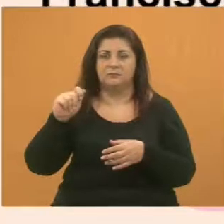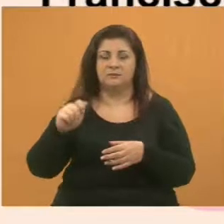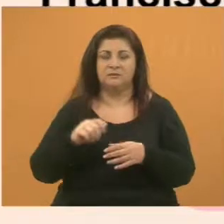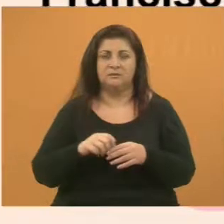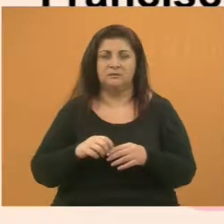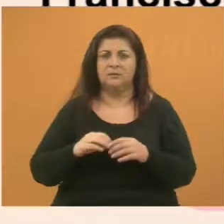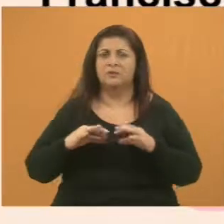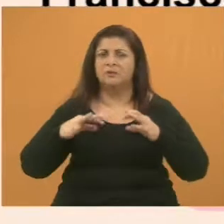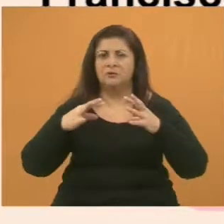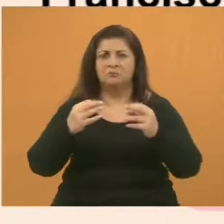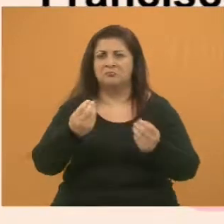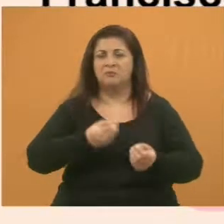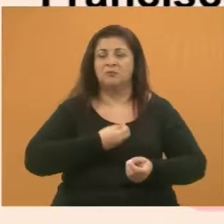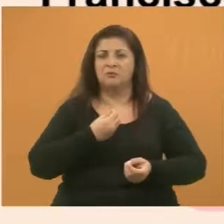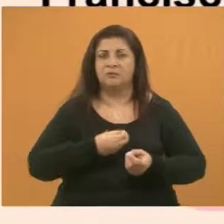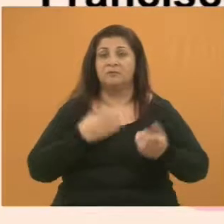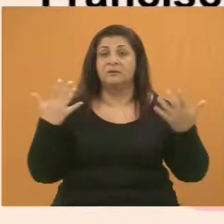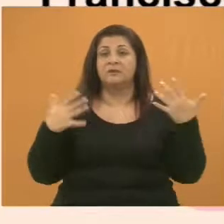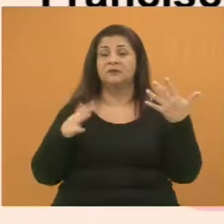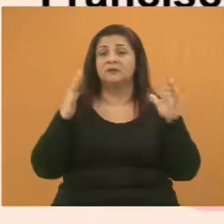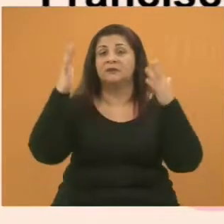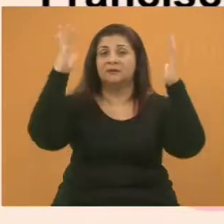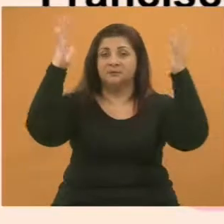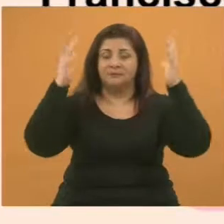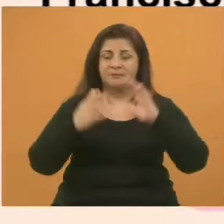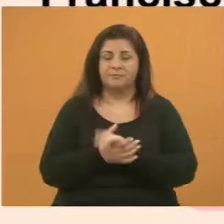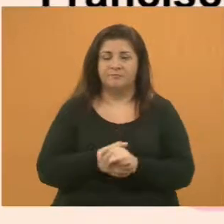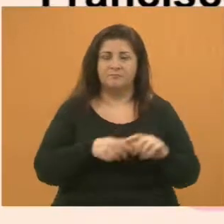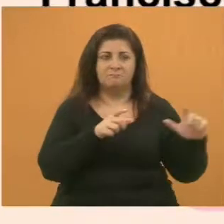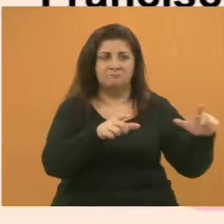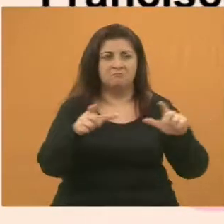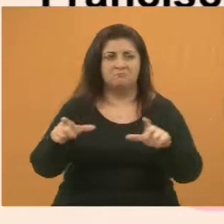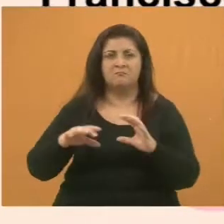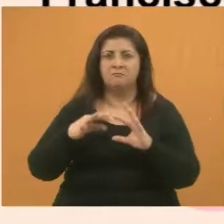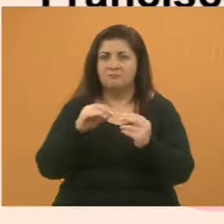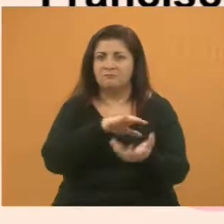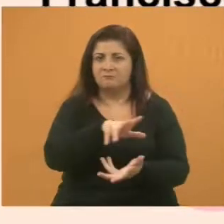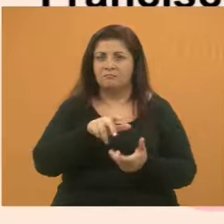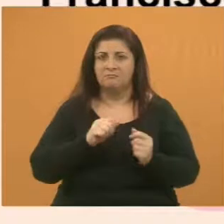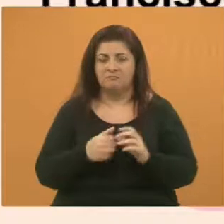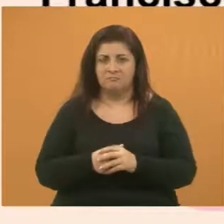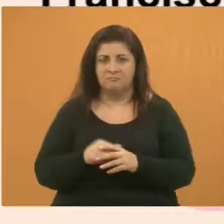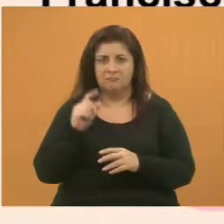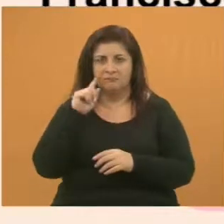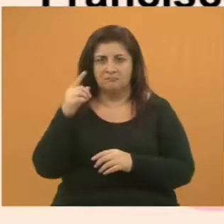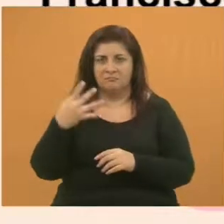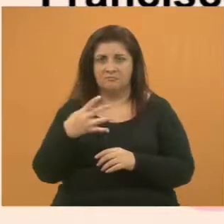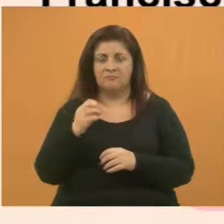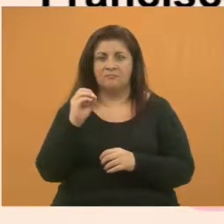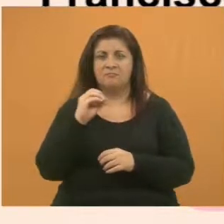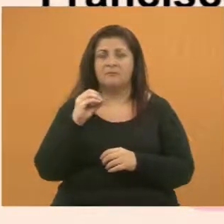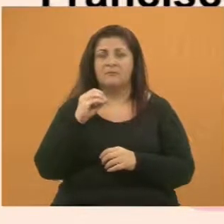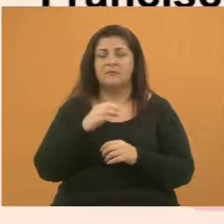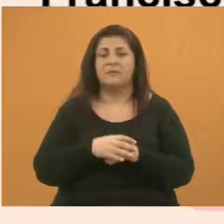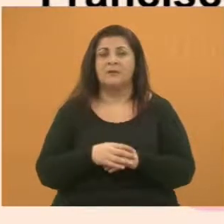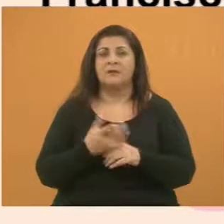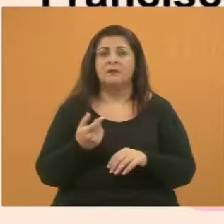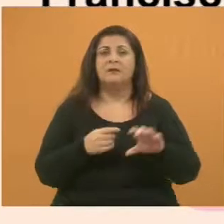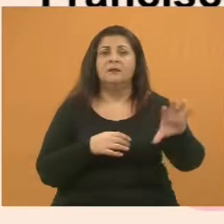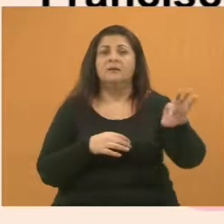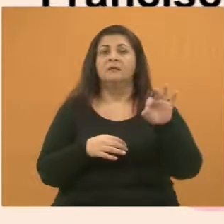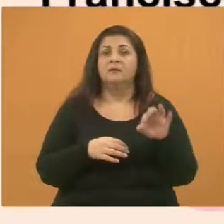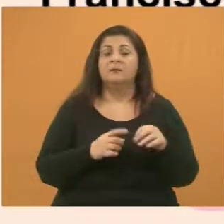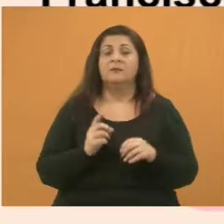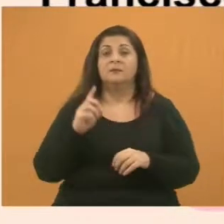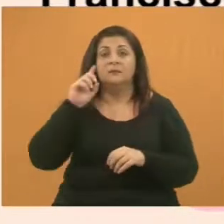celebrada e eventos especiais são planejados em locais por todo o mundo. O 4 de outubro foi originalmente escolhido para